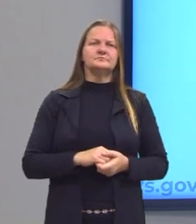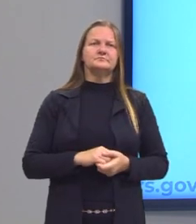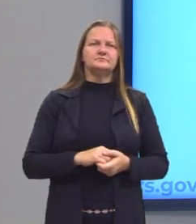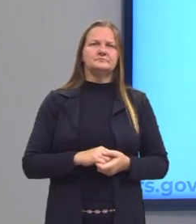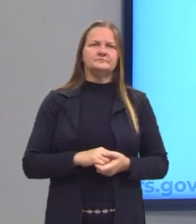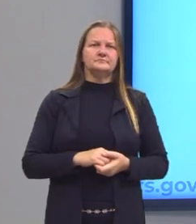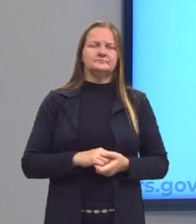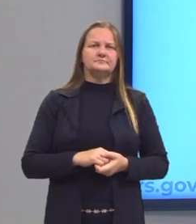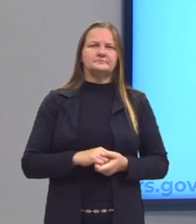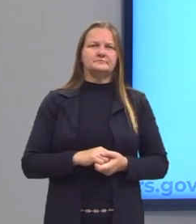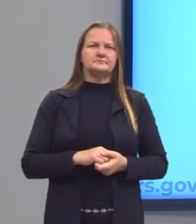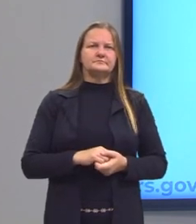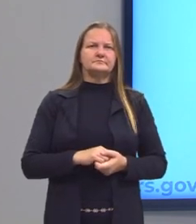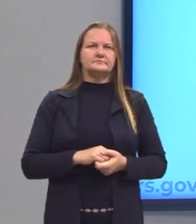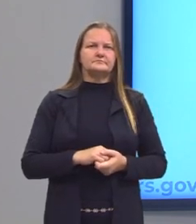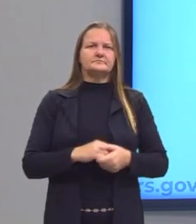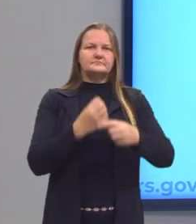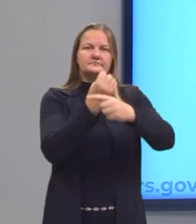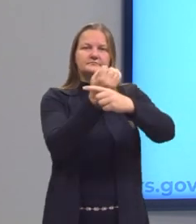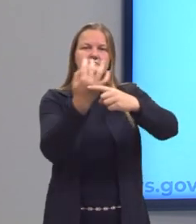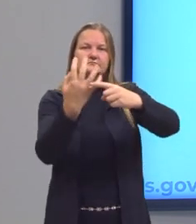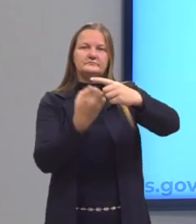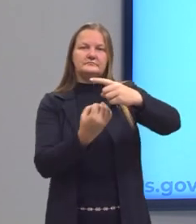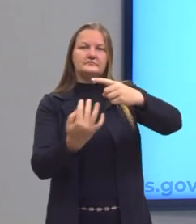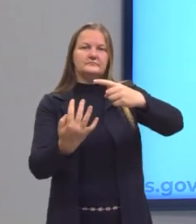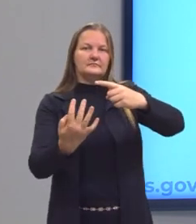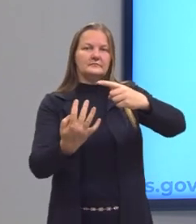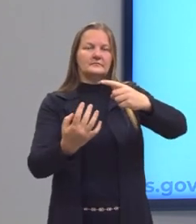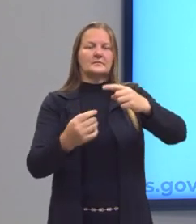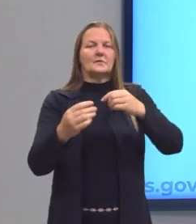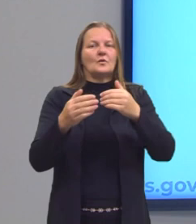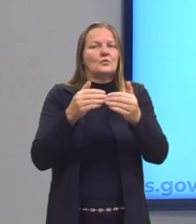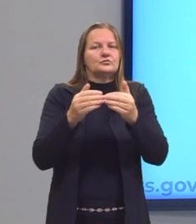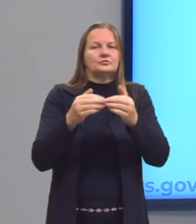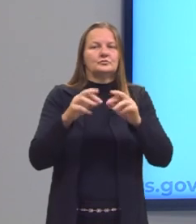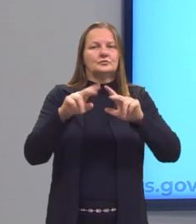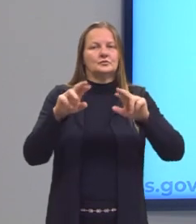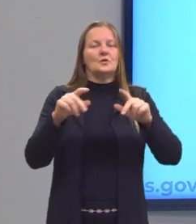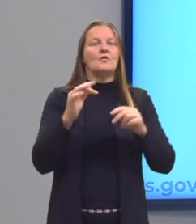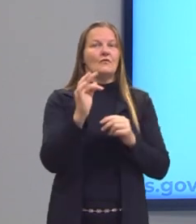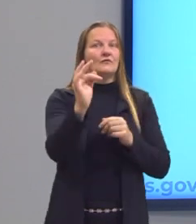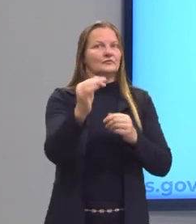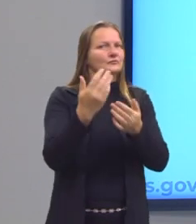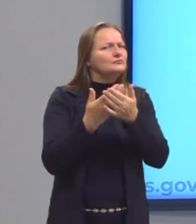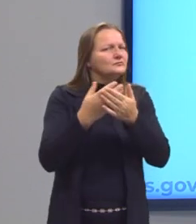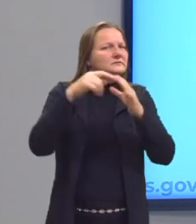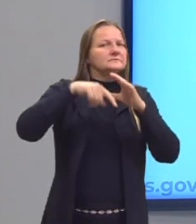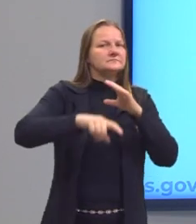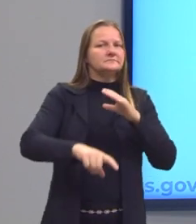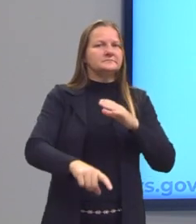representação através de uma fração, por exemplo, como nós vamos ver mais para frente.